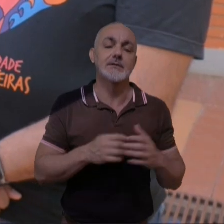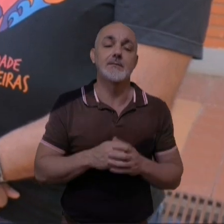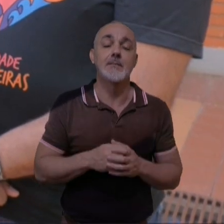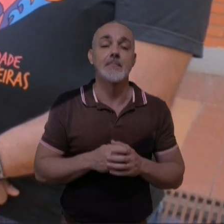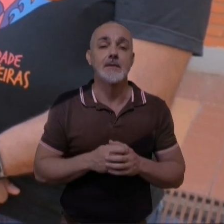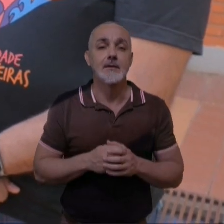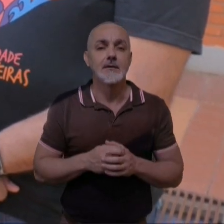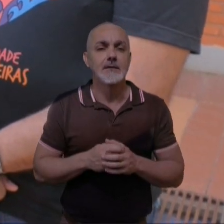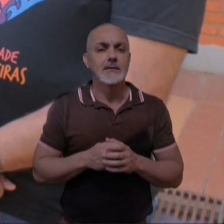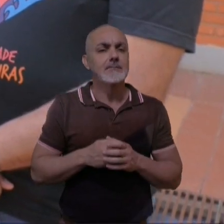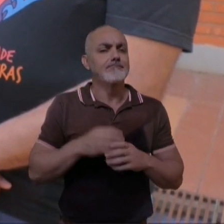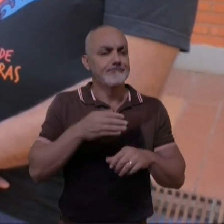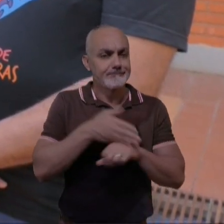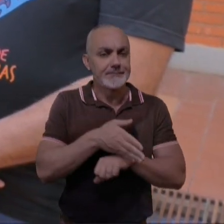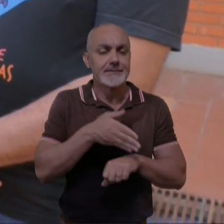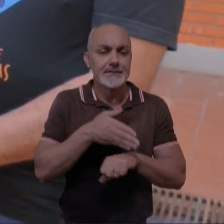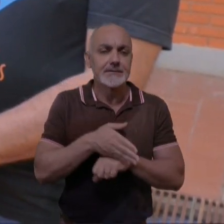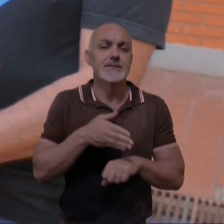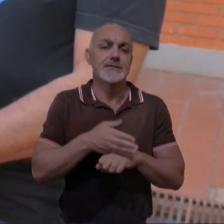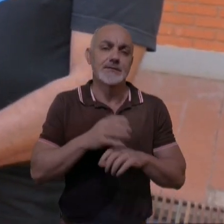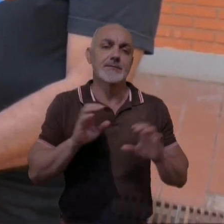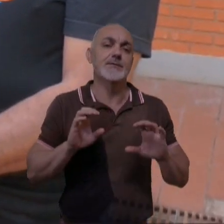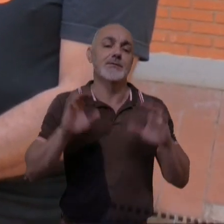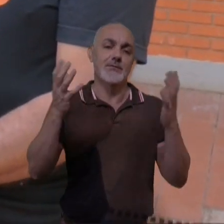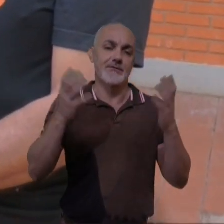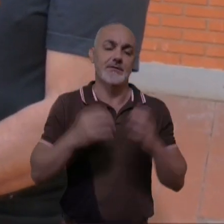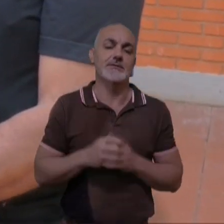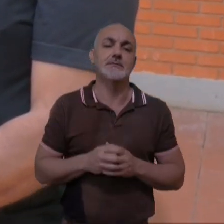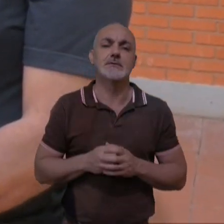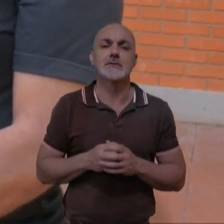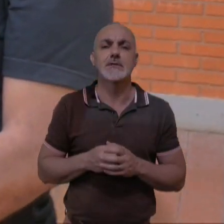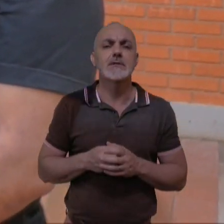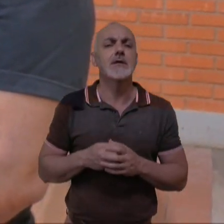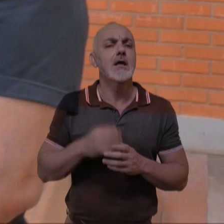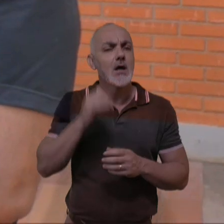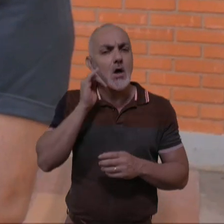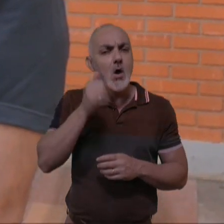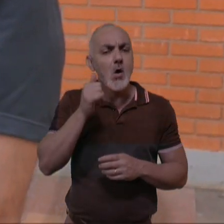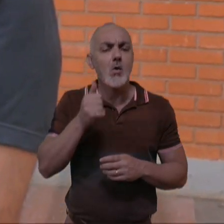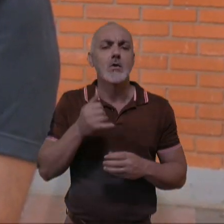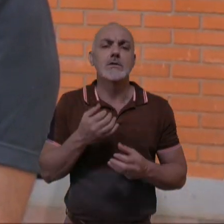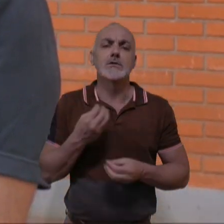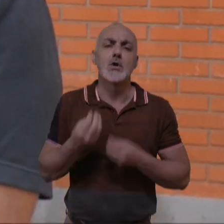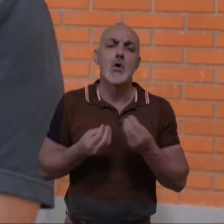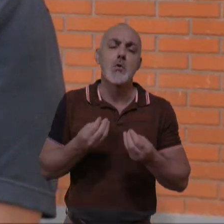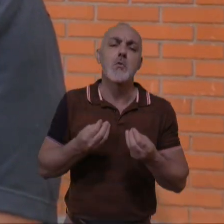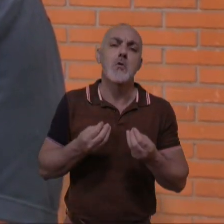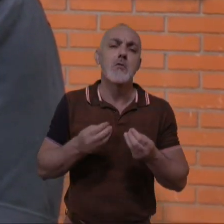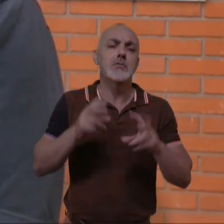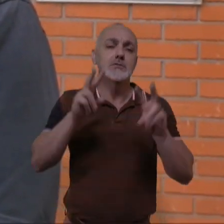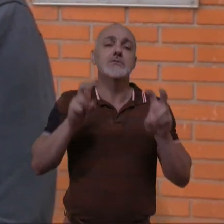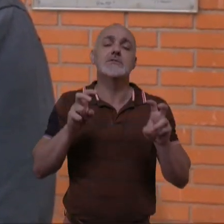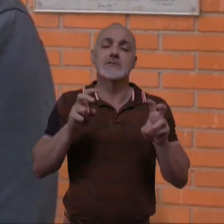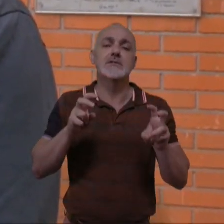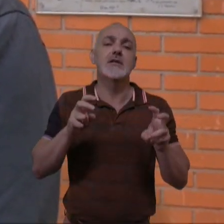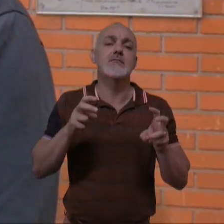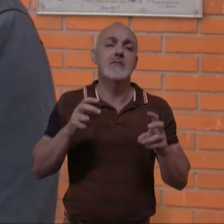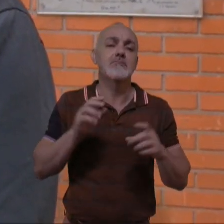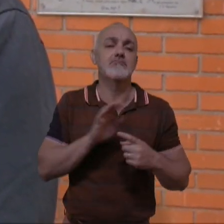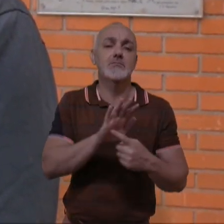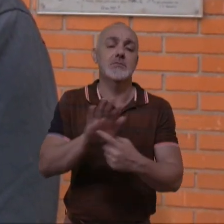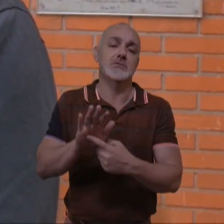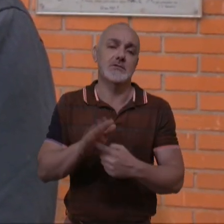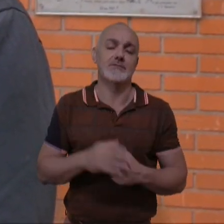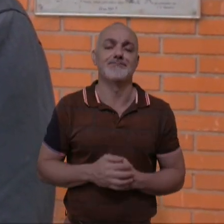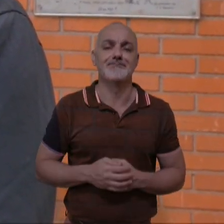Fronteiras, um dos participantes desse evento, né. Wellington, eu queria que você contasse para a gente como esses temas serão abordados. Sim.